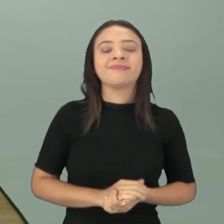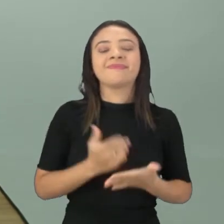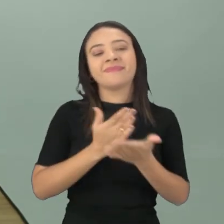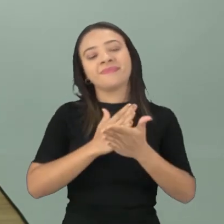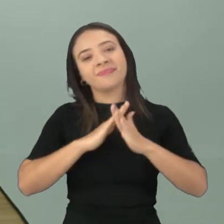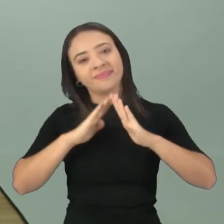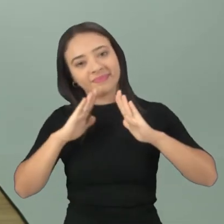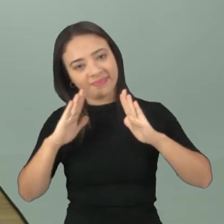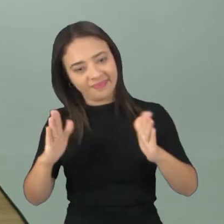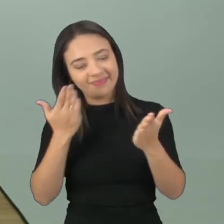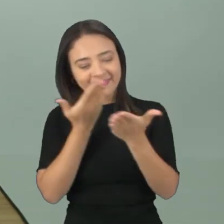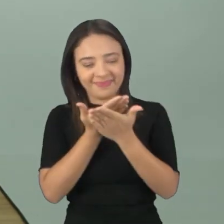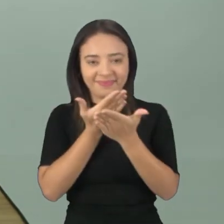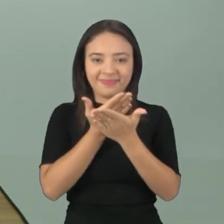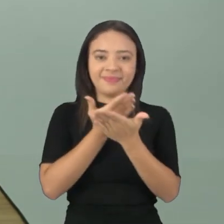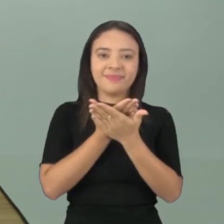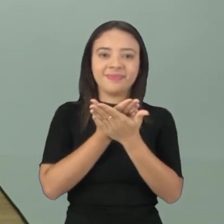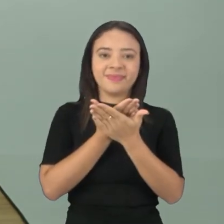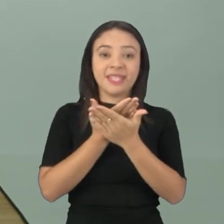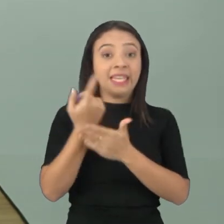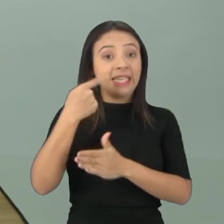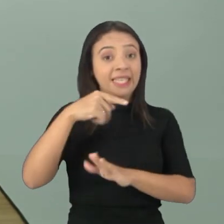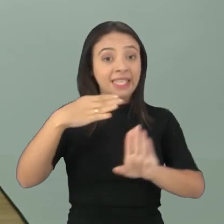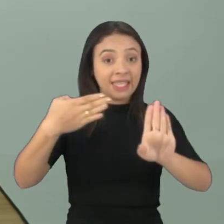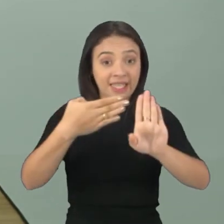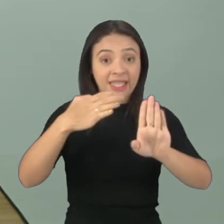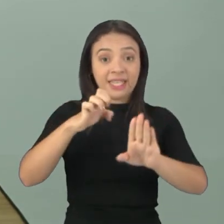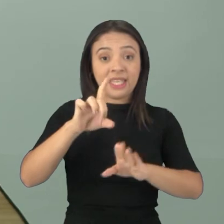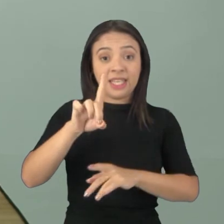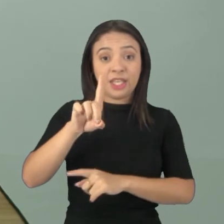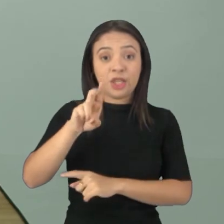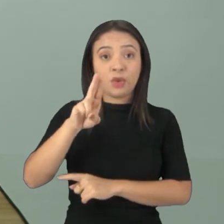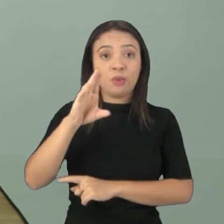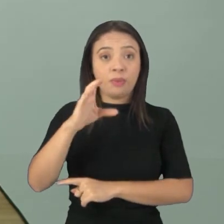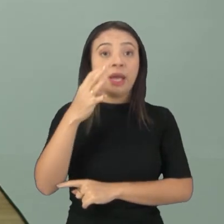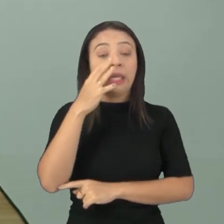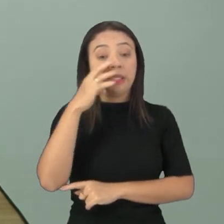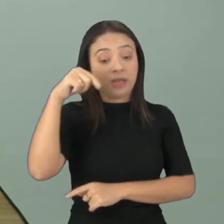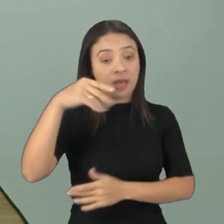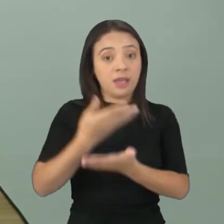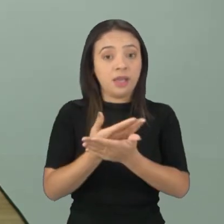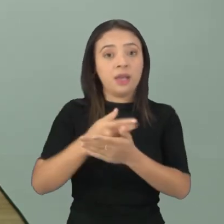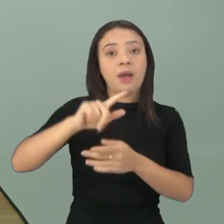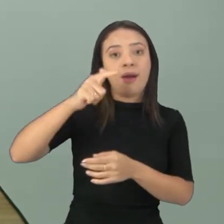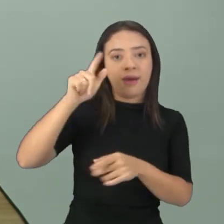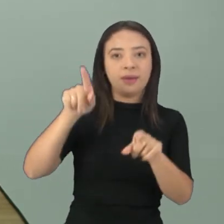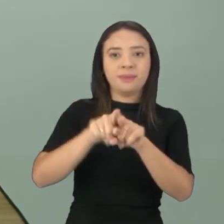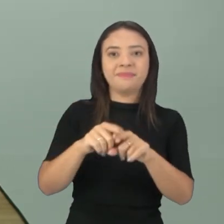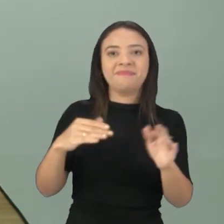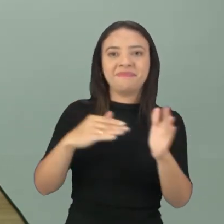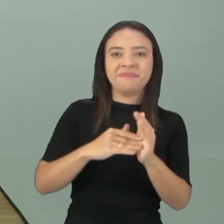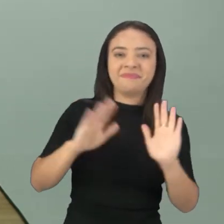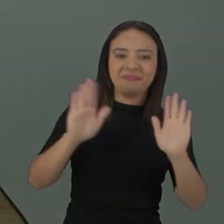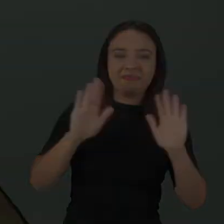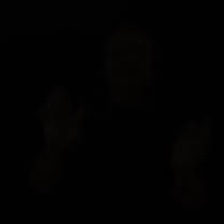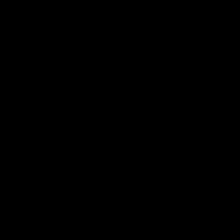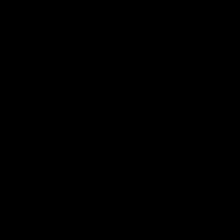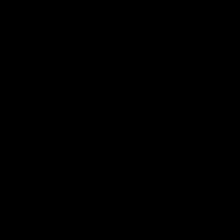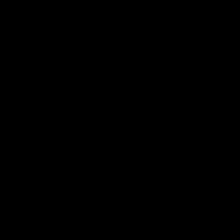Ficamos por aqui com mais essa aula. E acessem nossa plataforma Eduque para ter acesso a essa aula e muitas outras. Até a próxima.